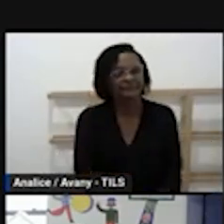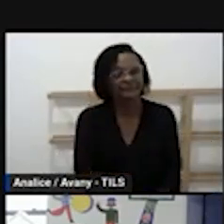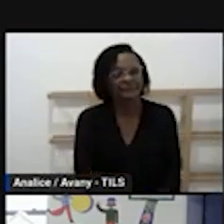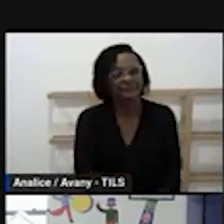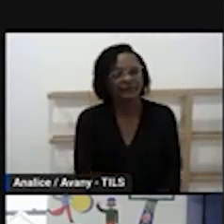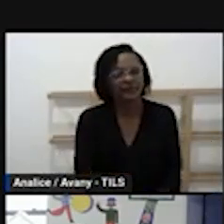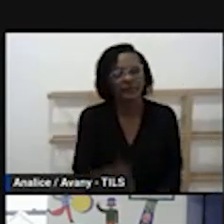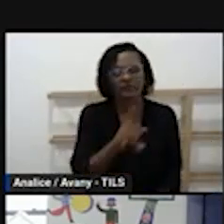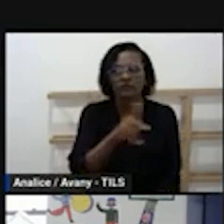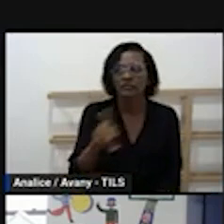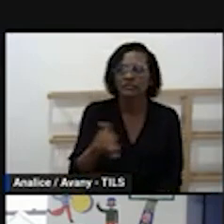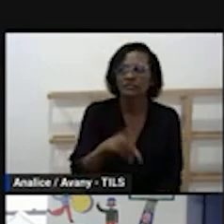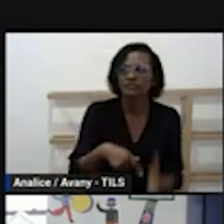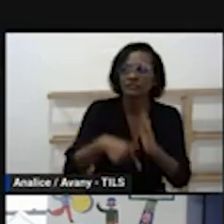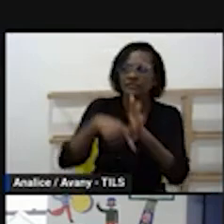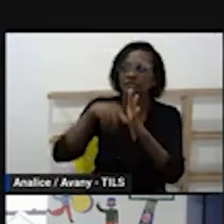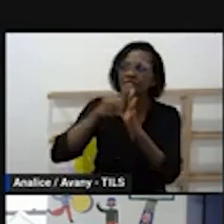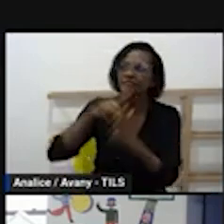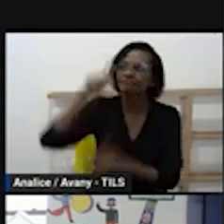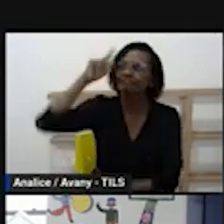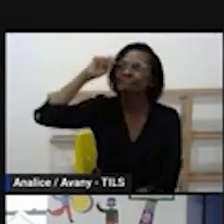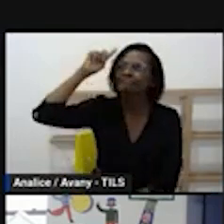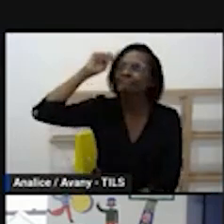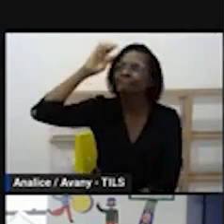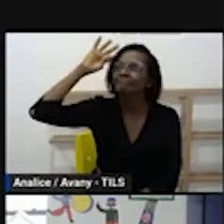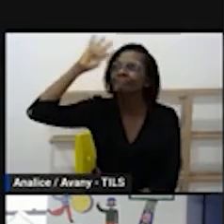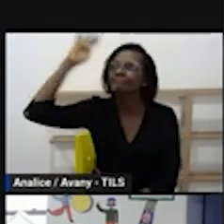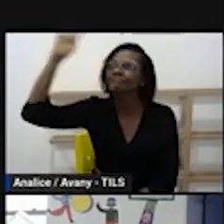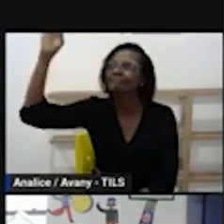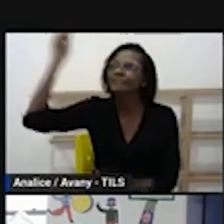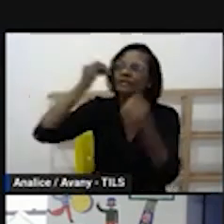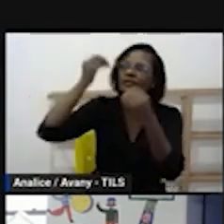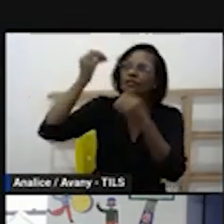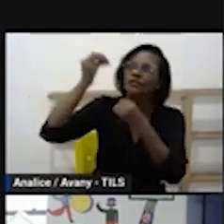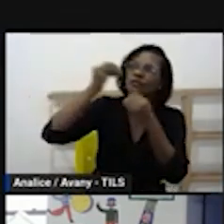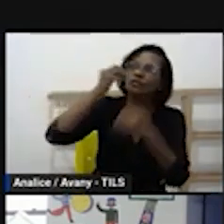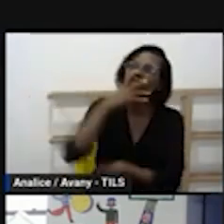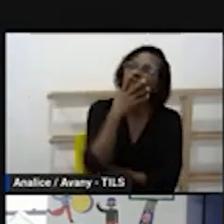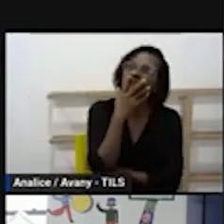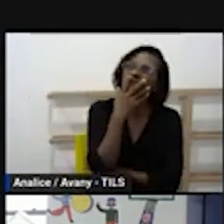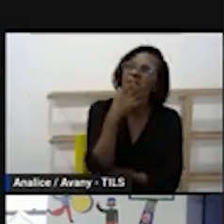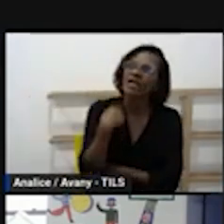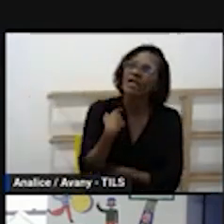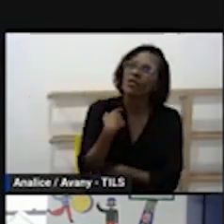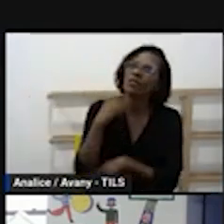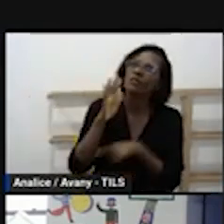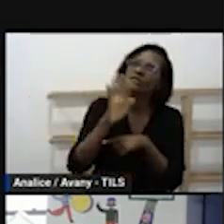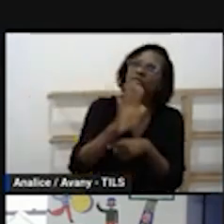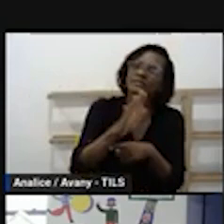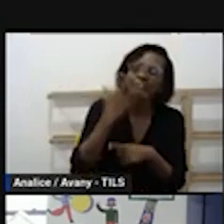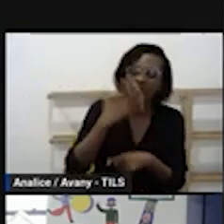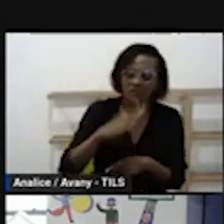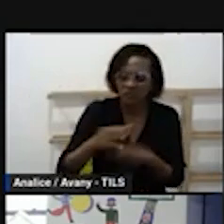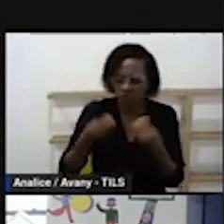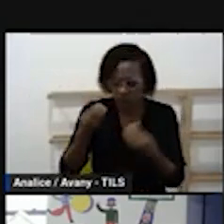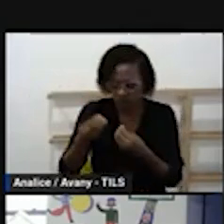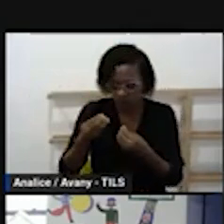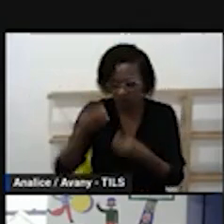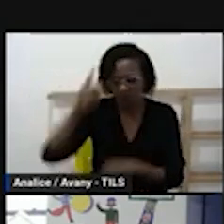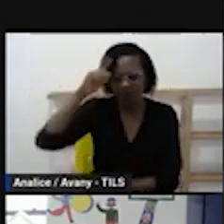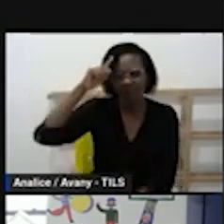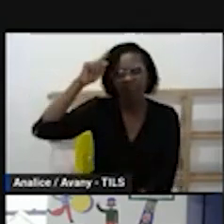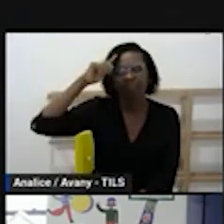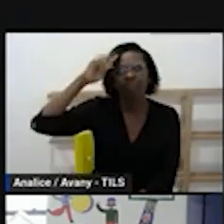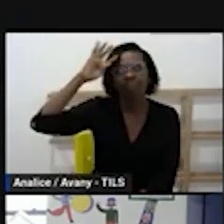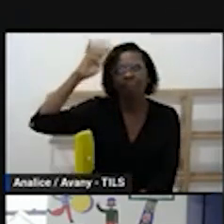traz essa reflexão com relação a esse projeto sabemos que tem os projetos institucionais né que já fazem parte da escola já estão ali no PPP